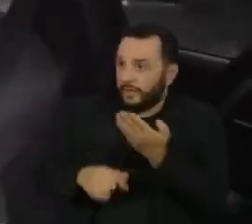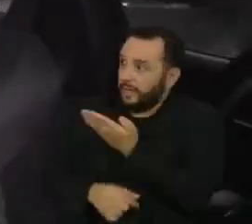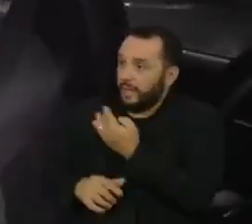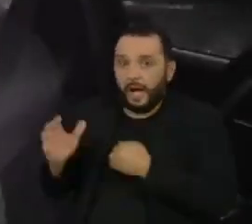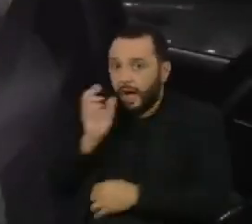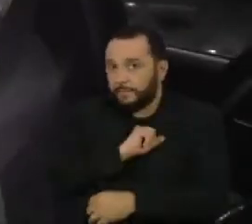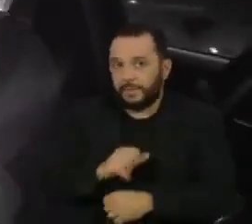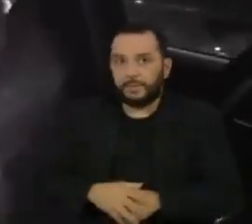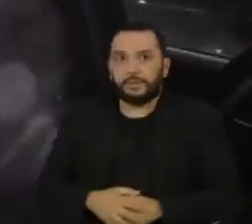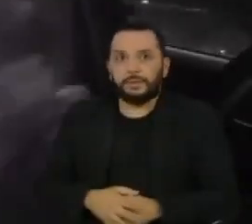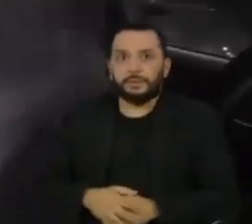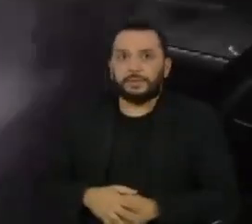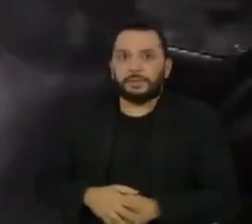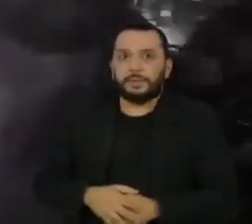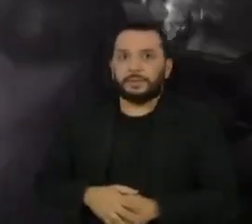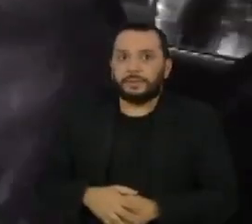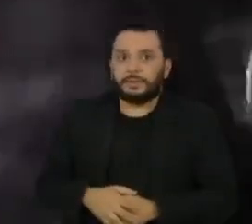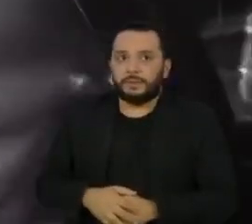muito rápido.